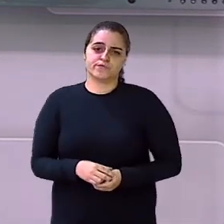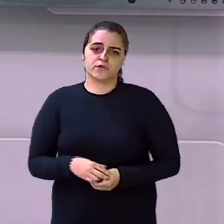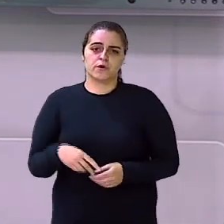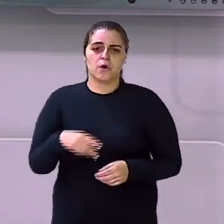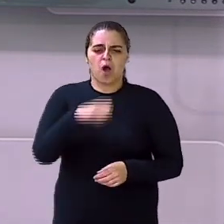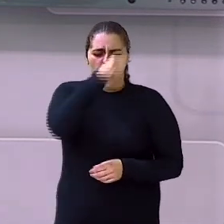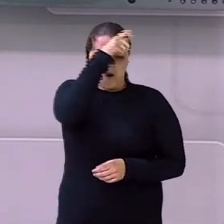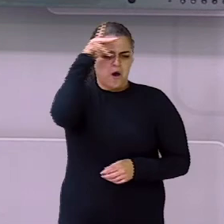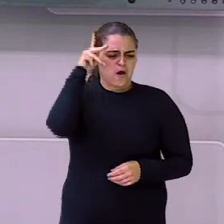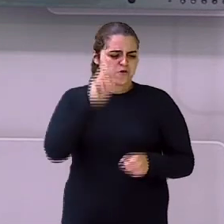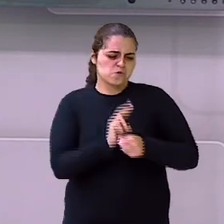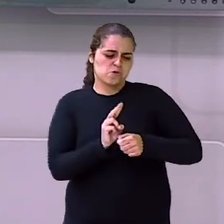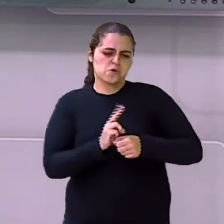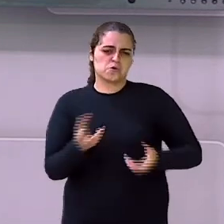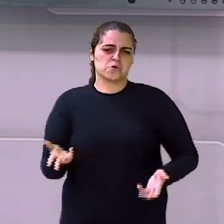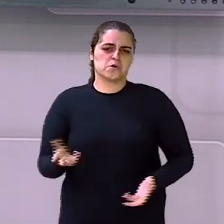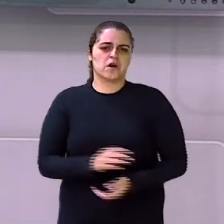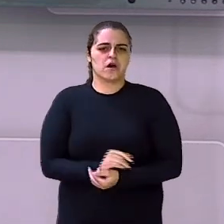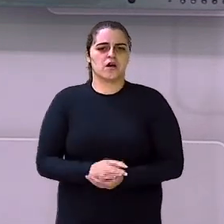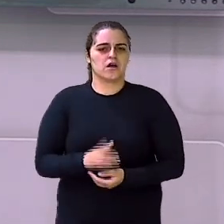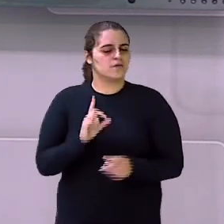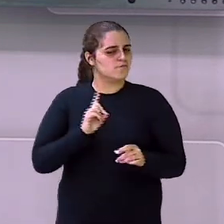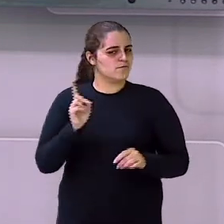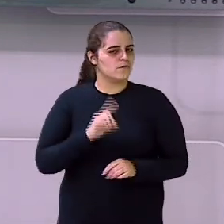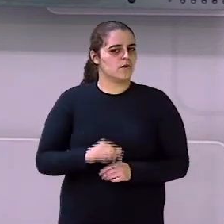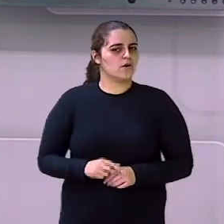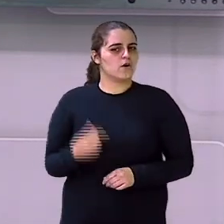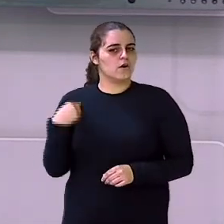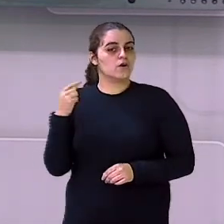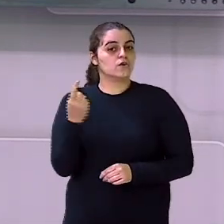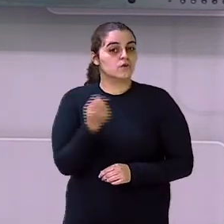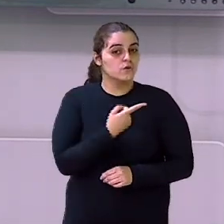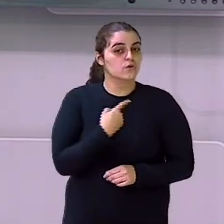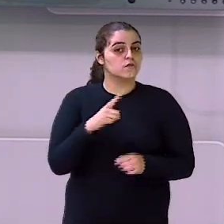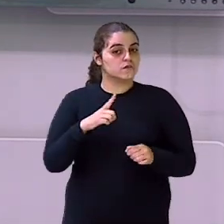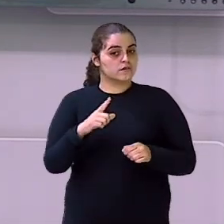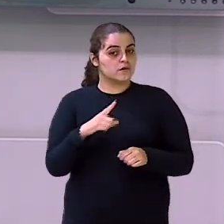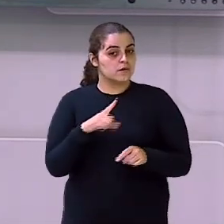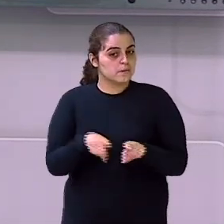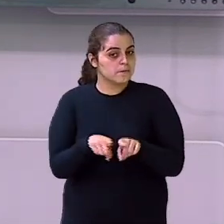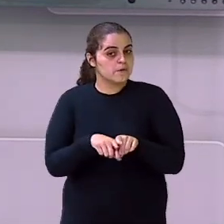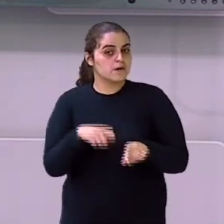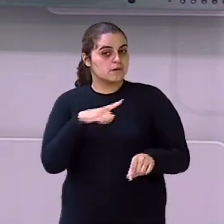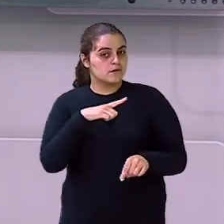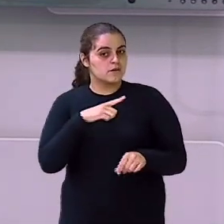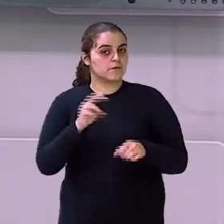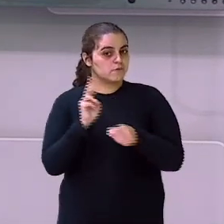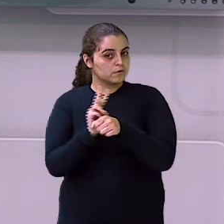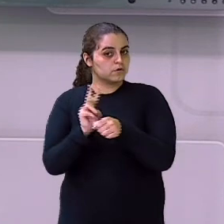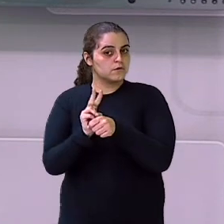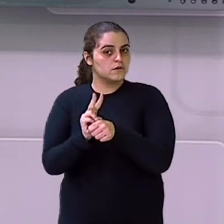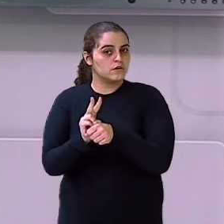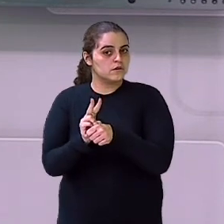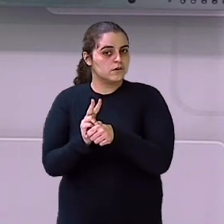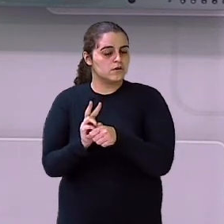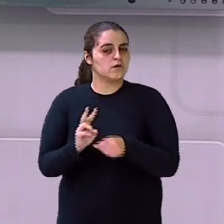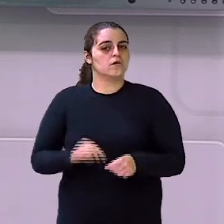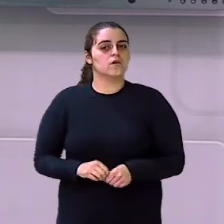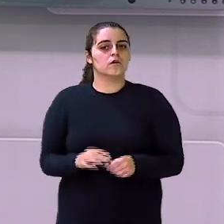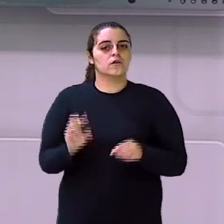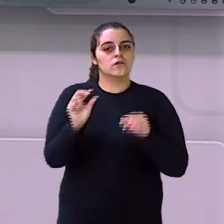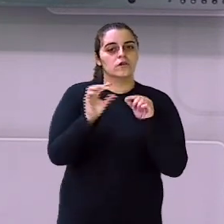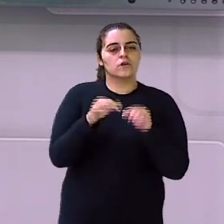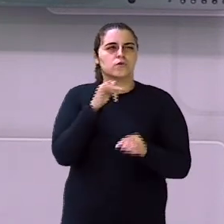prefeito não cuidou Ninguém limpou É culpa sua Com aquele pedacinho De papel de bala Que